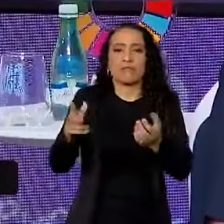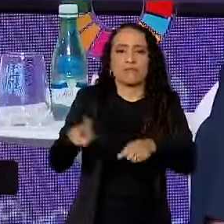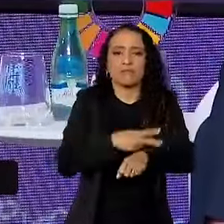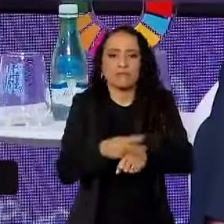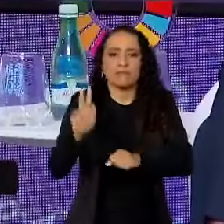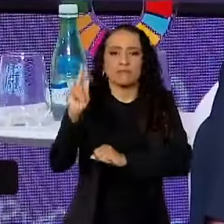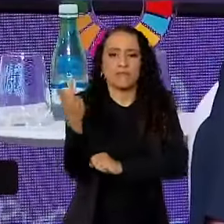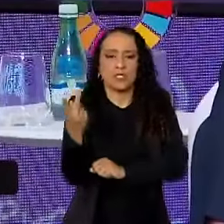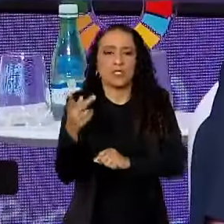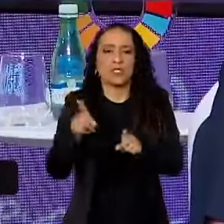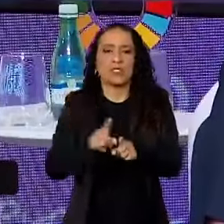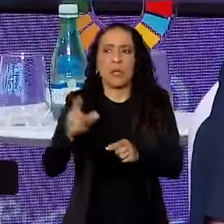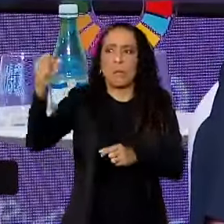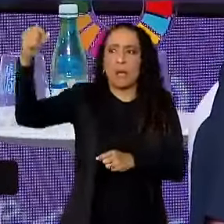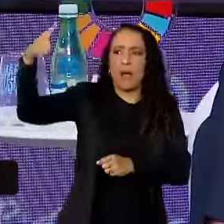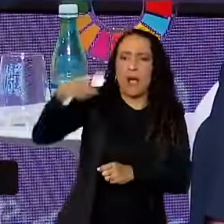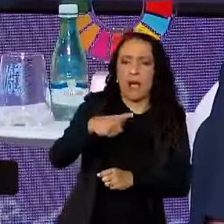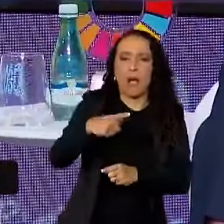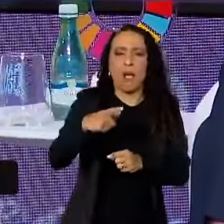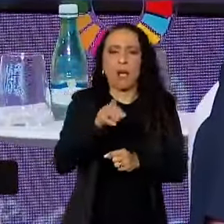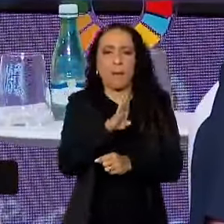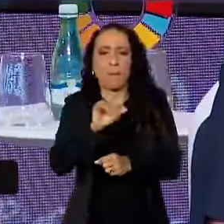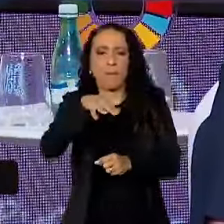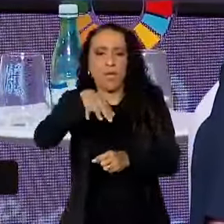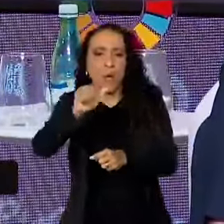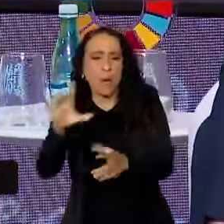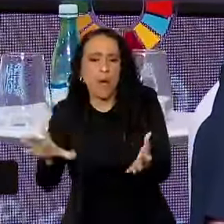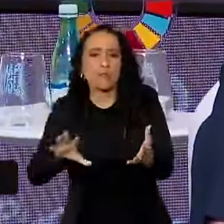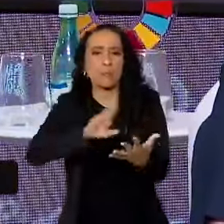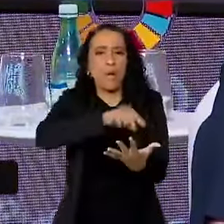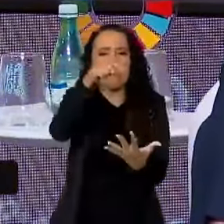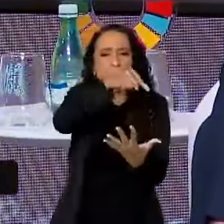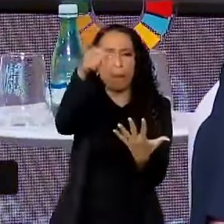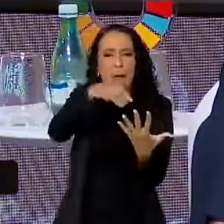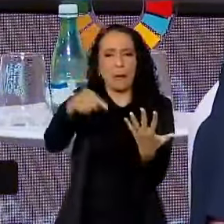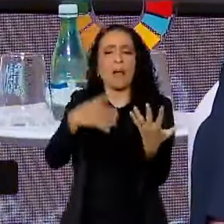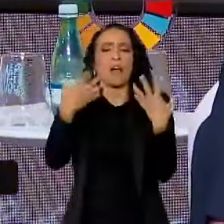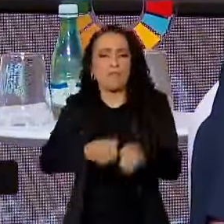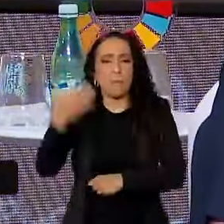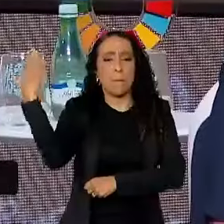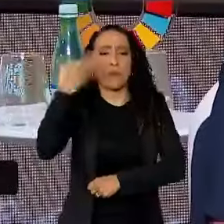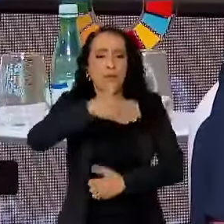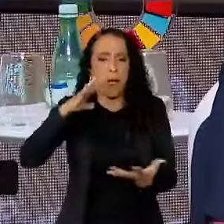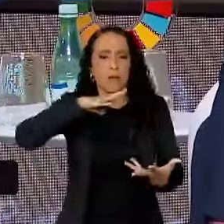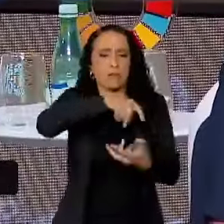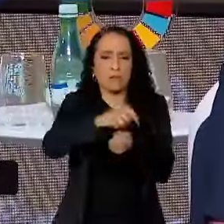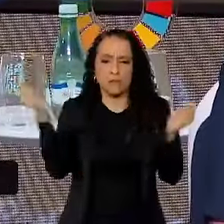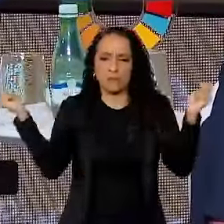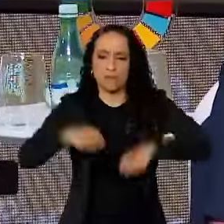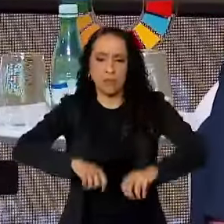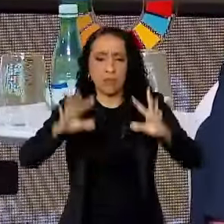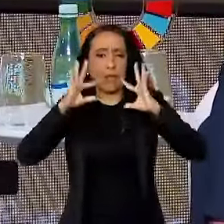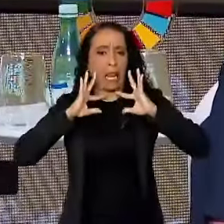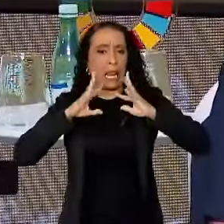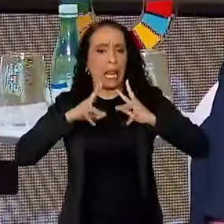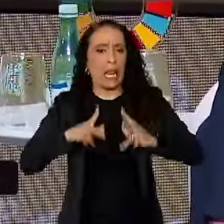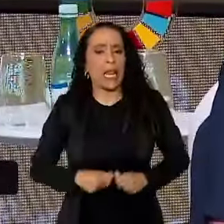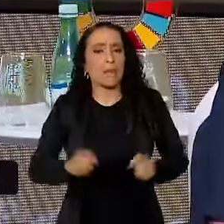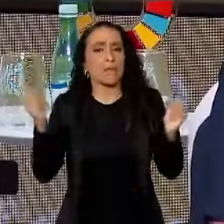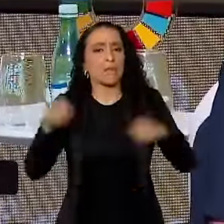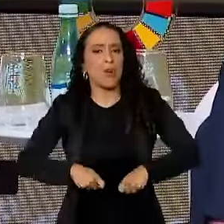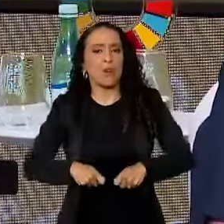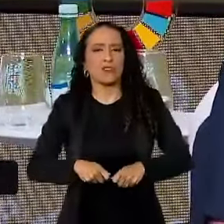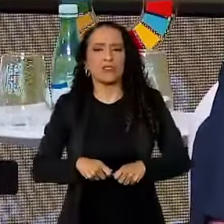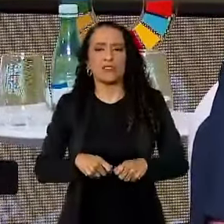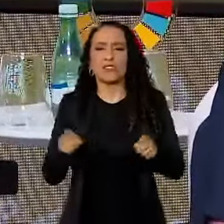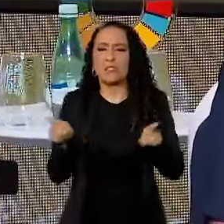produzir solar, vai produzir biomassa. E a gente vai poder provar que o mundo pode ser limpo, que o mundo pode não